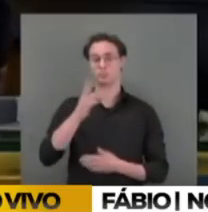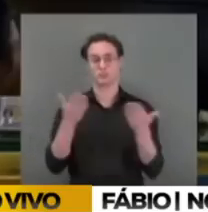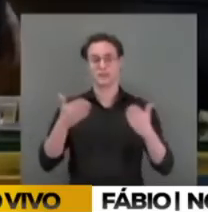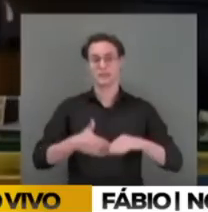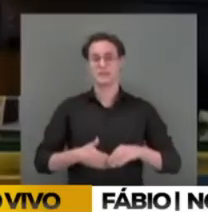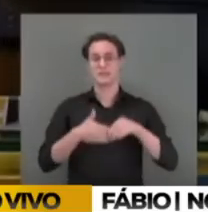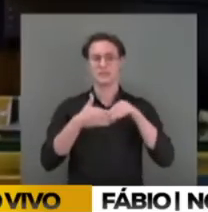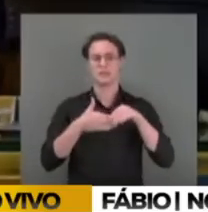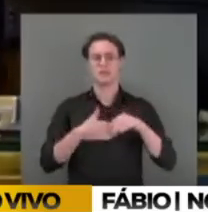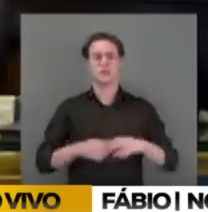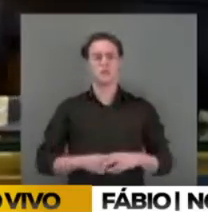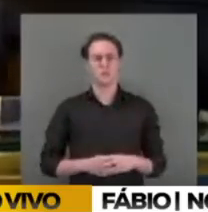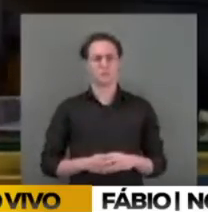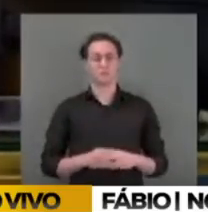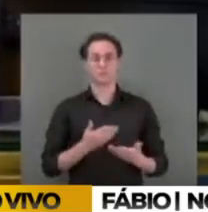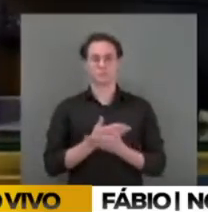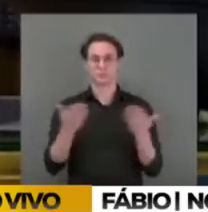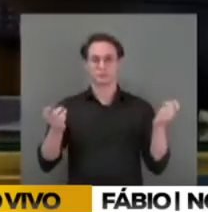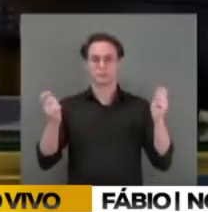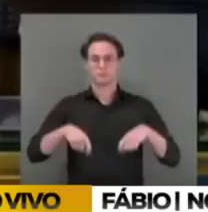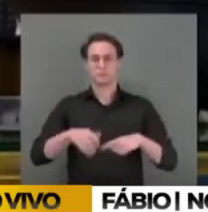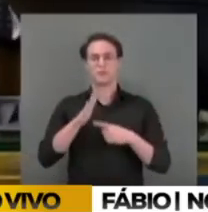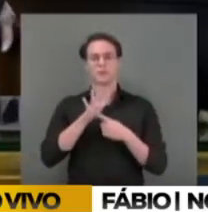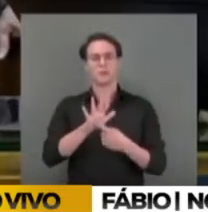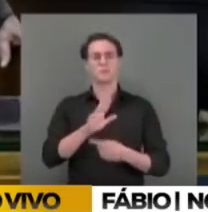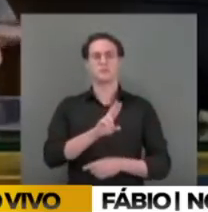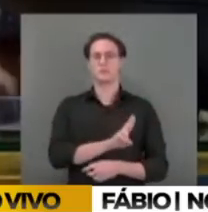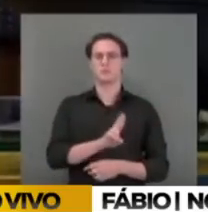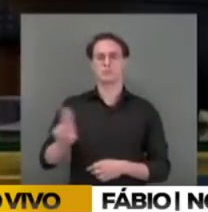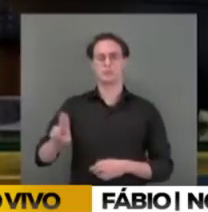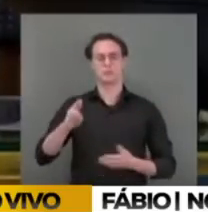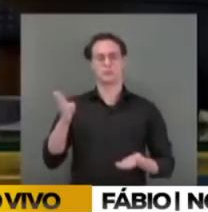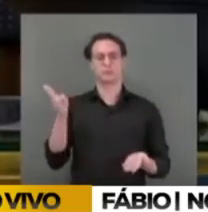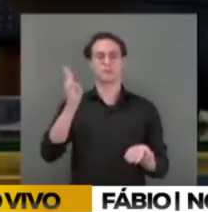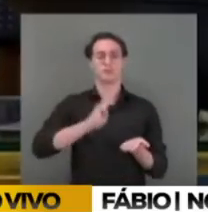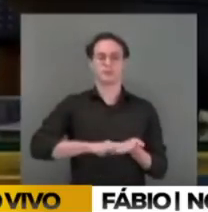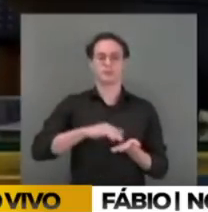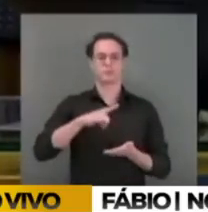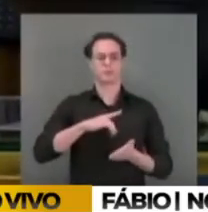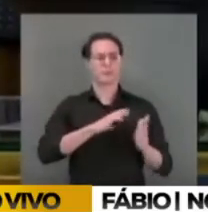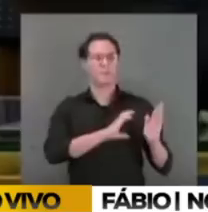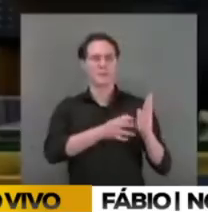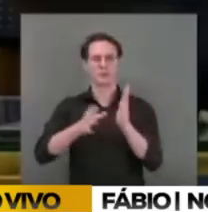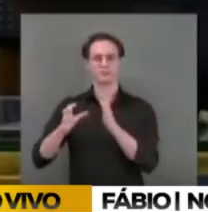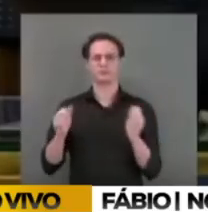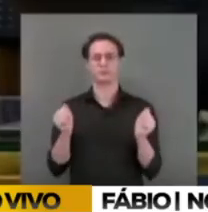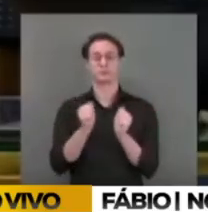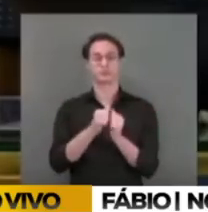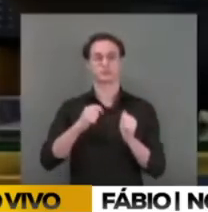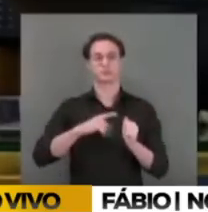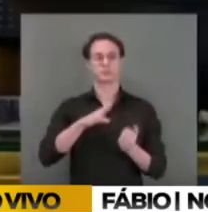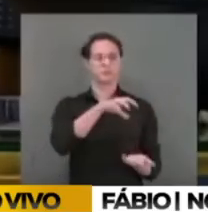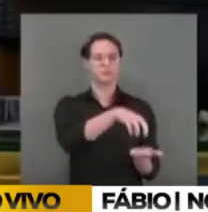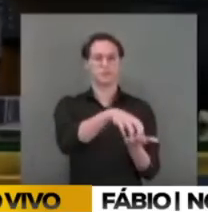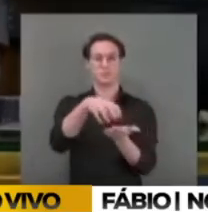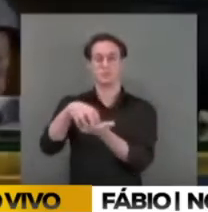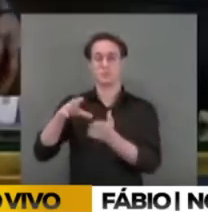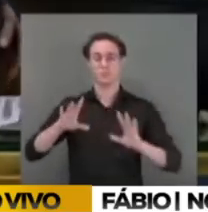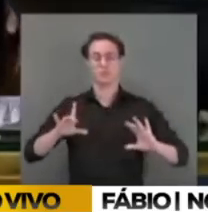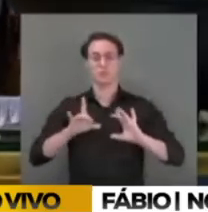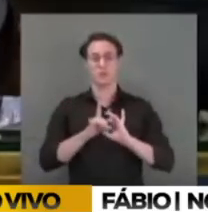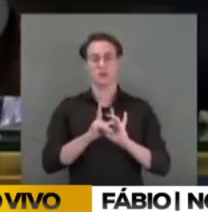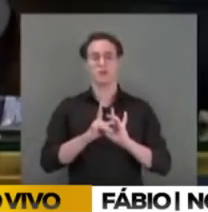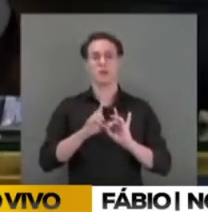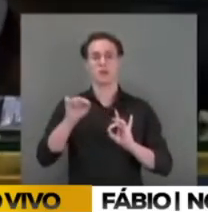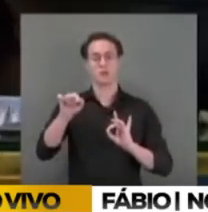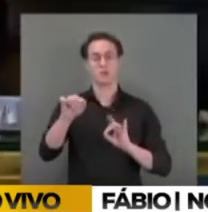líderes que indiquem os nomes dos membros dos partidos e blocos para integrarem a referida